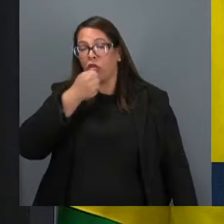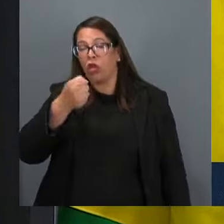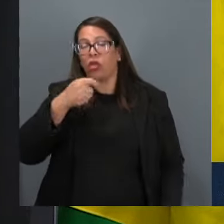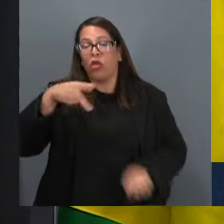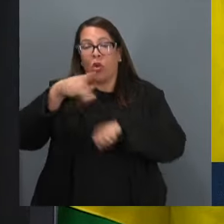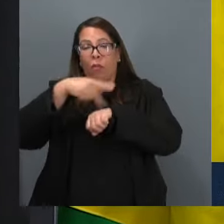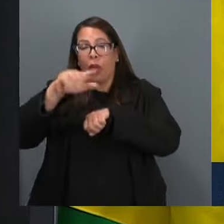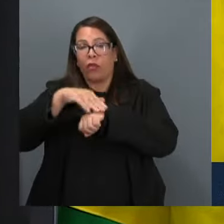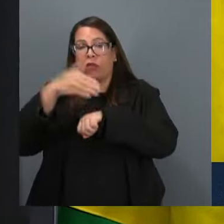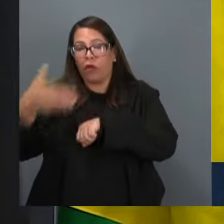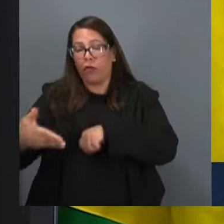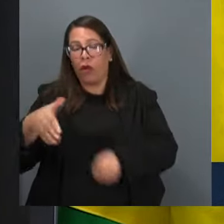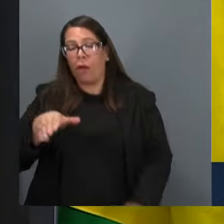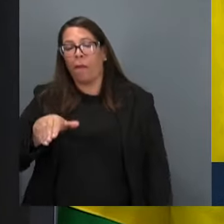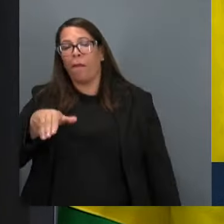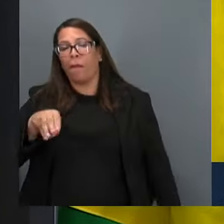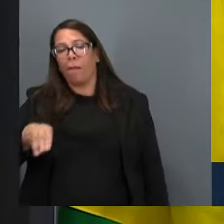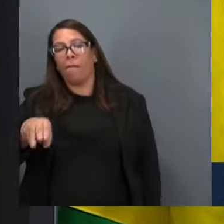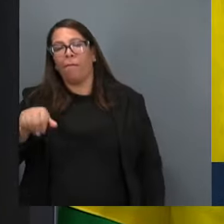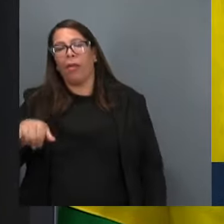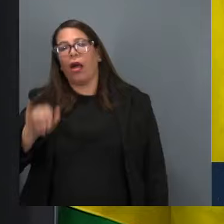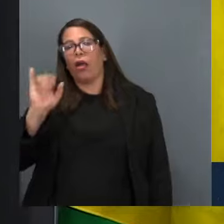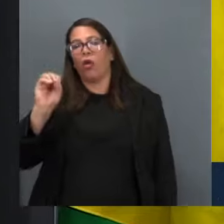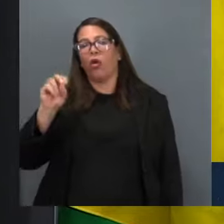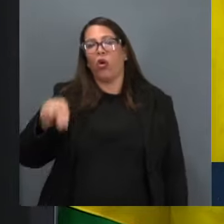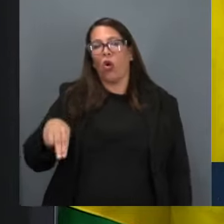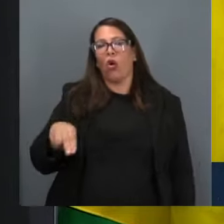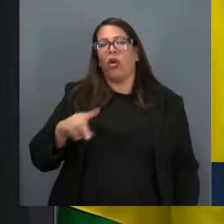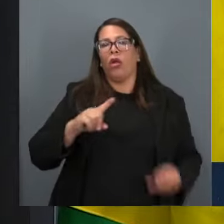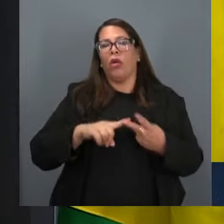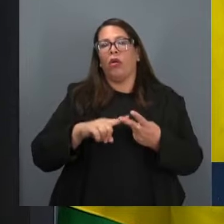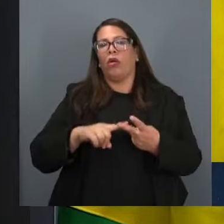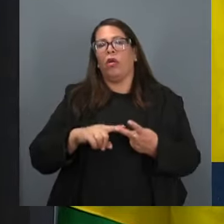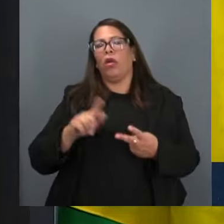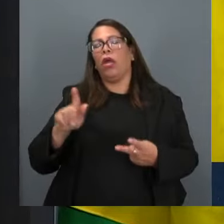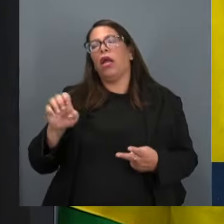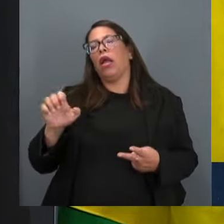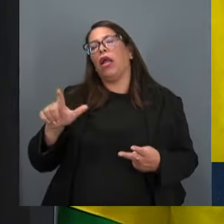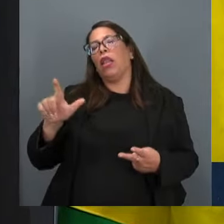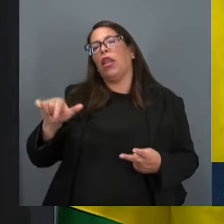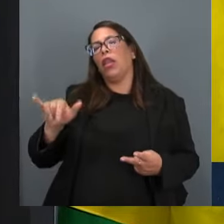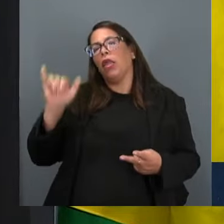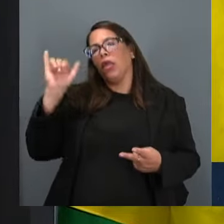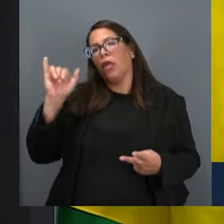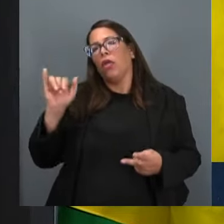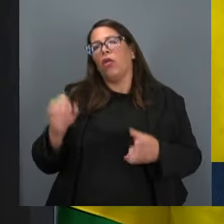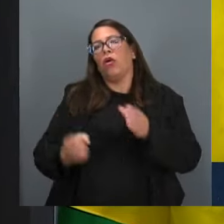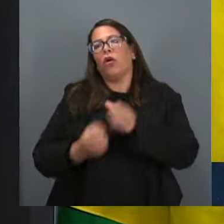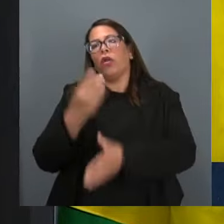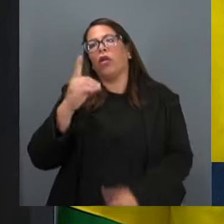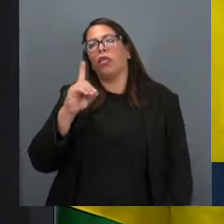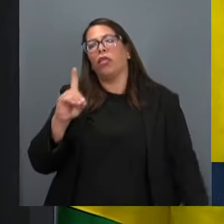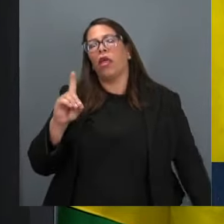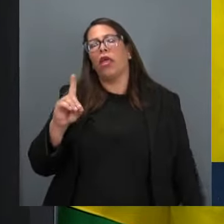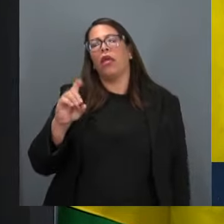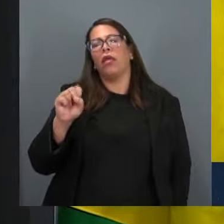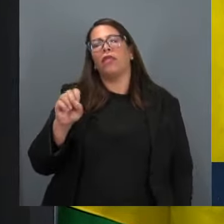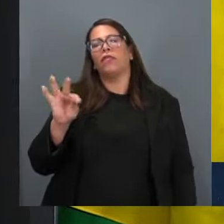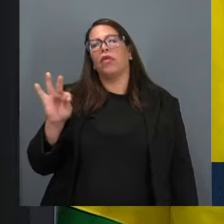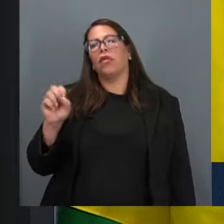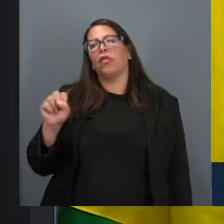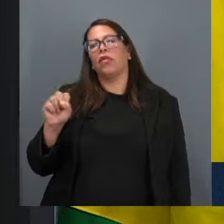Michael Schallenberger e Glenn Grimwald, fundador do The Intercept.